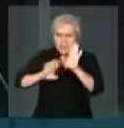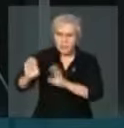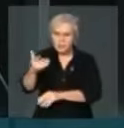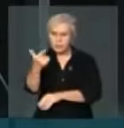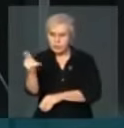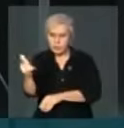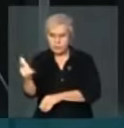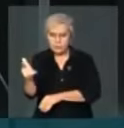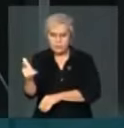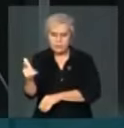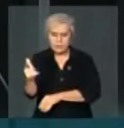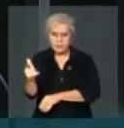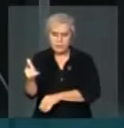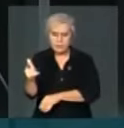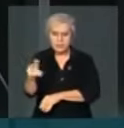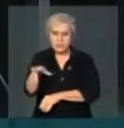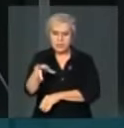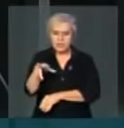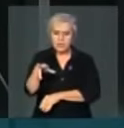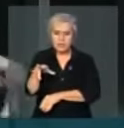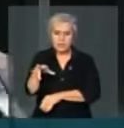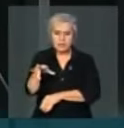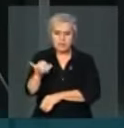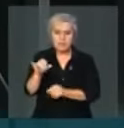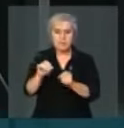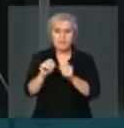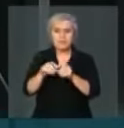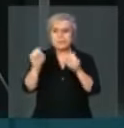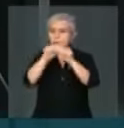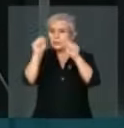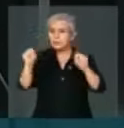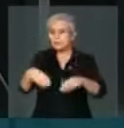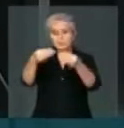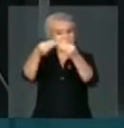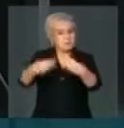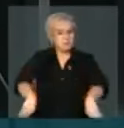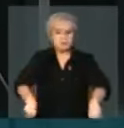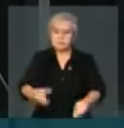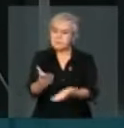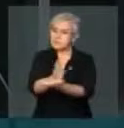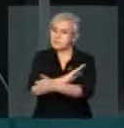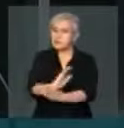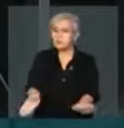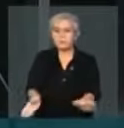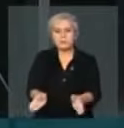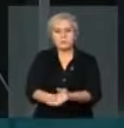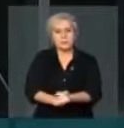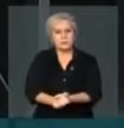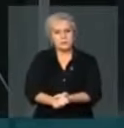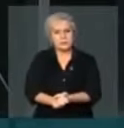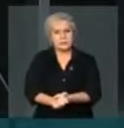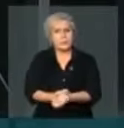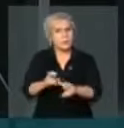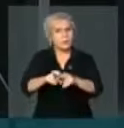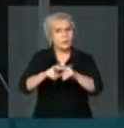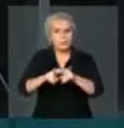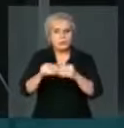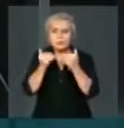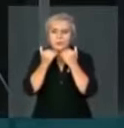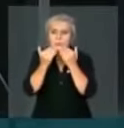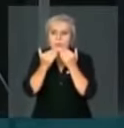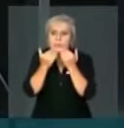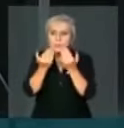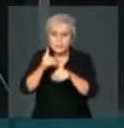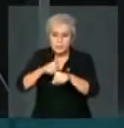então, será aqui decretar a falência total do sistema. Por isso, não adianta